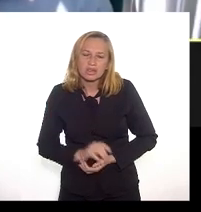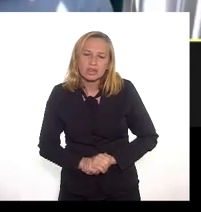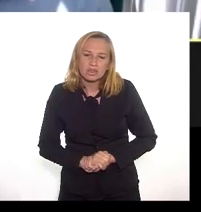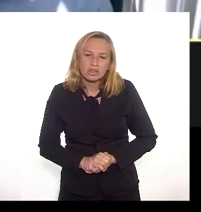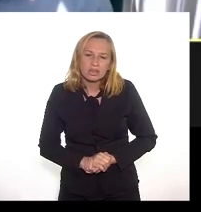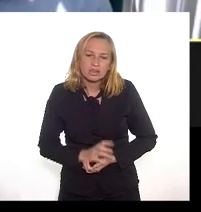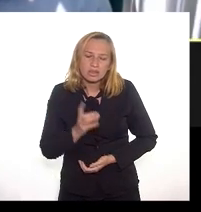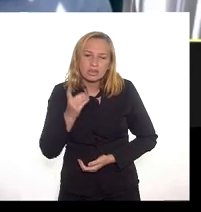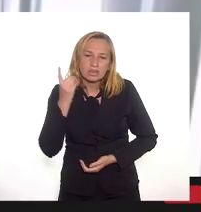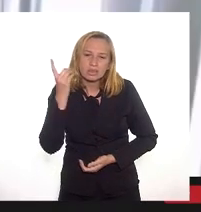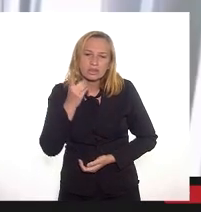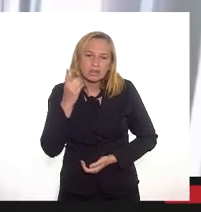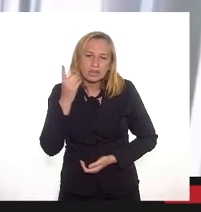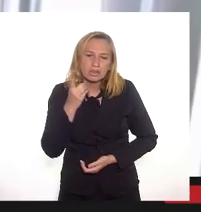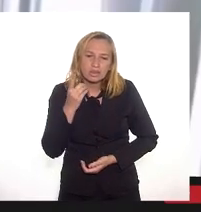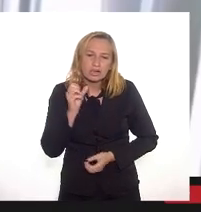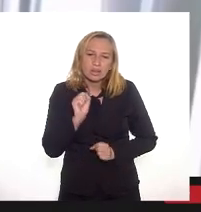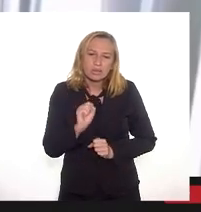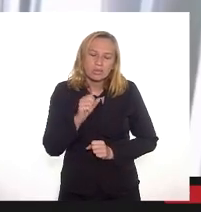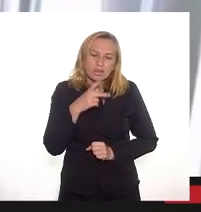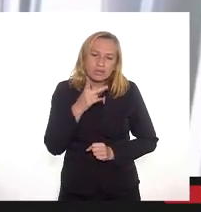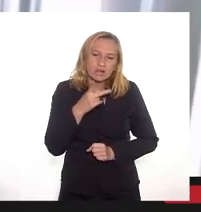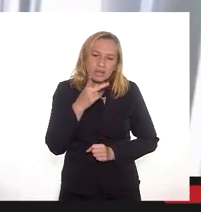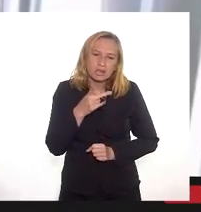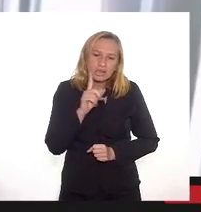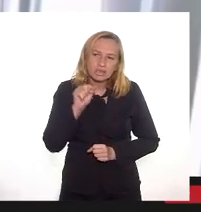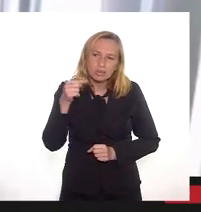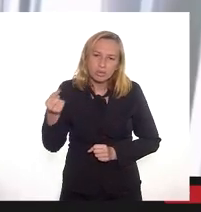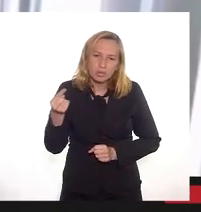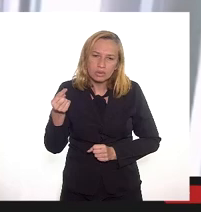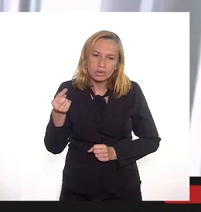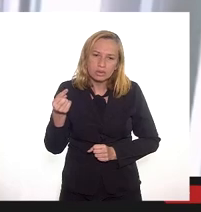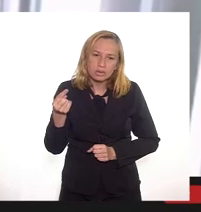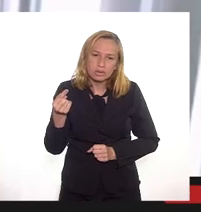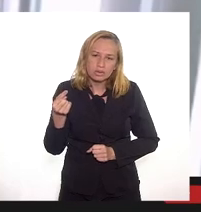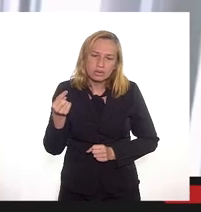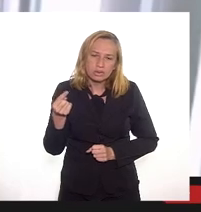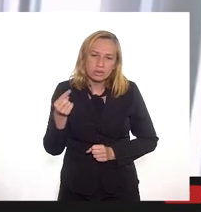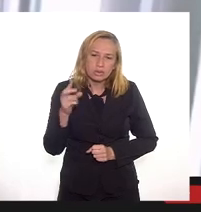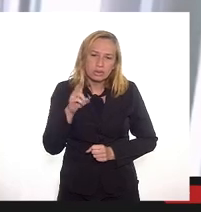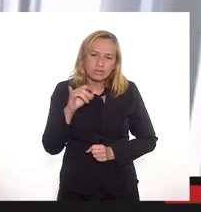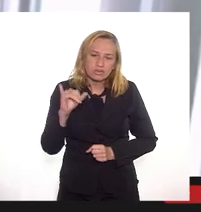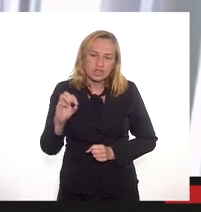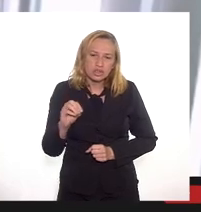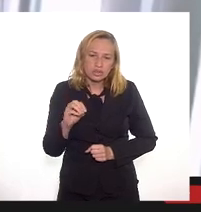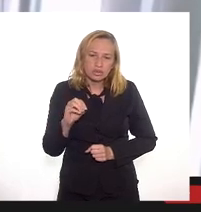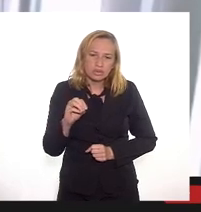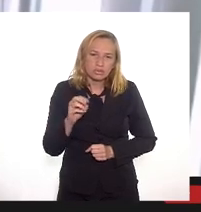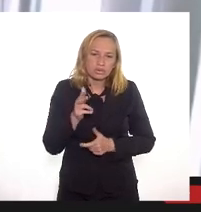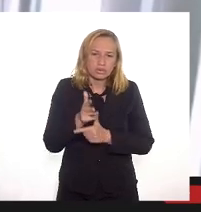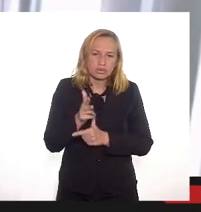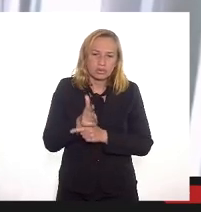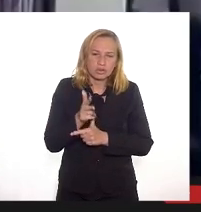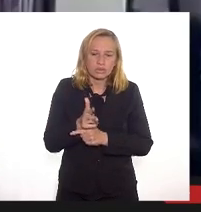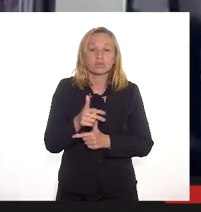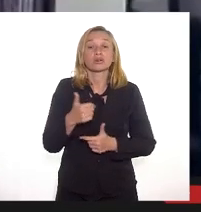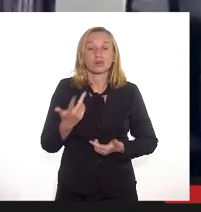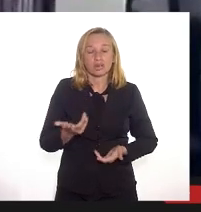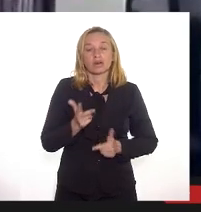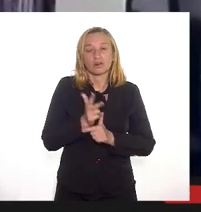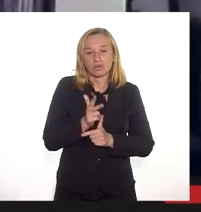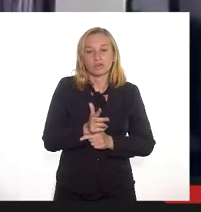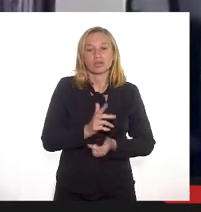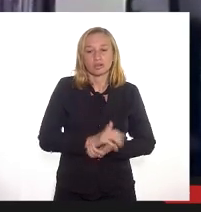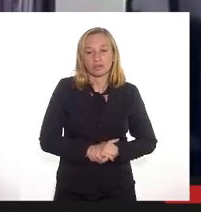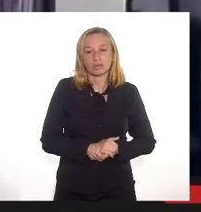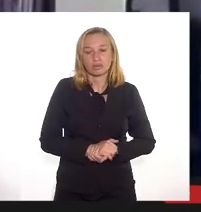Deputado Eleomar é assim eu posso passar depois por senhor mas era um vídeo não é? na verdade era um vídeo que estava